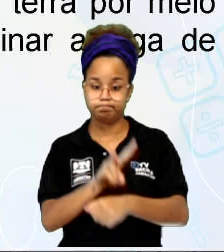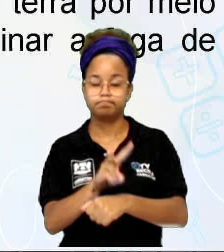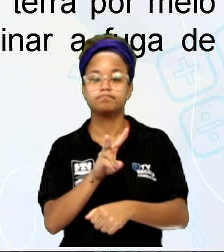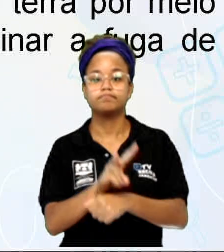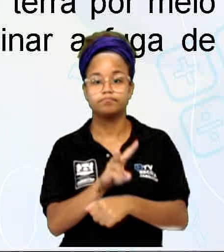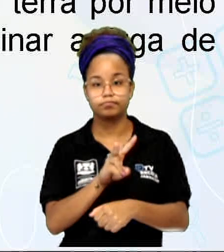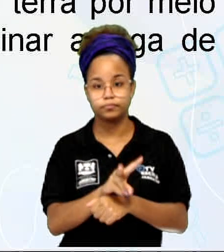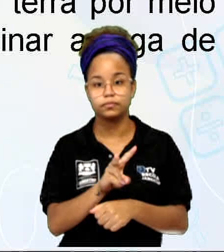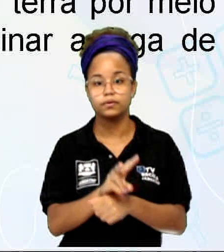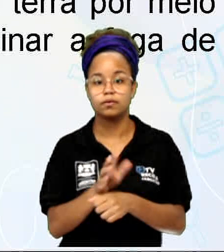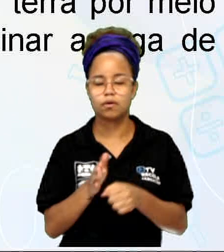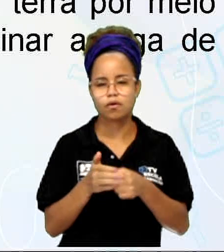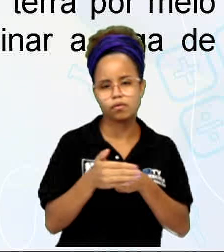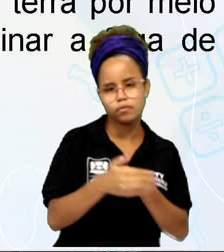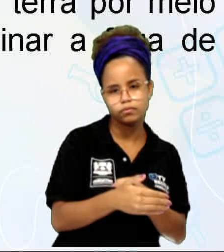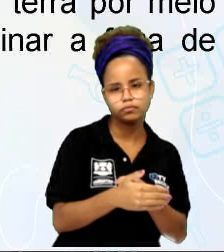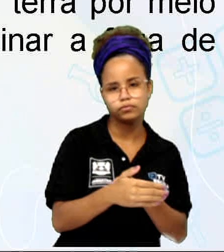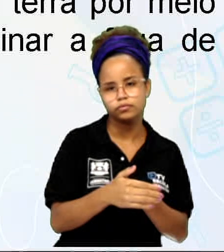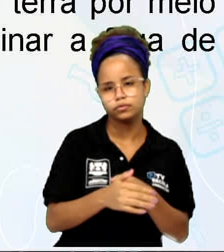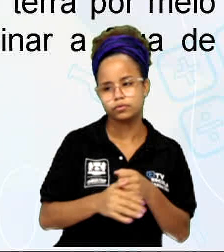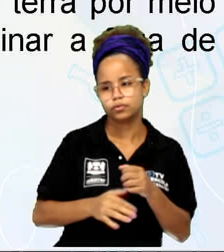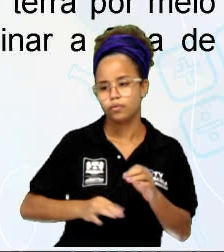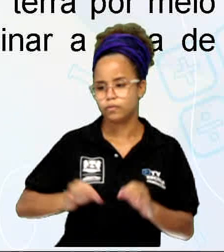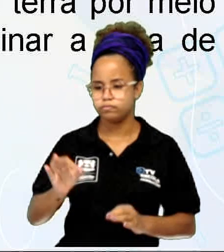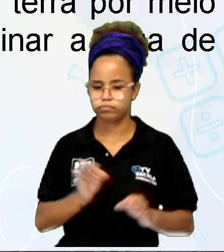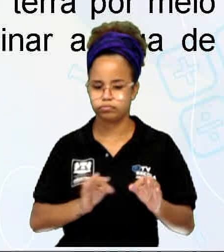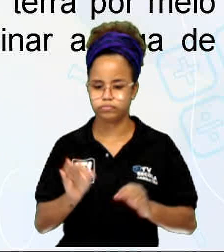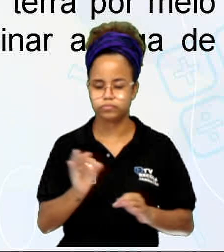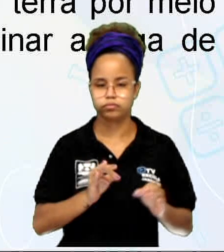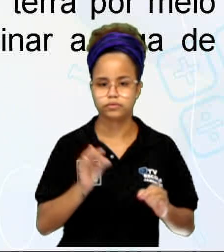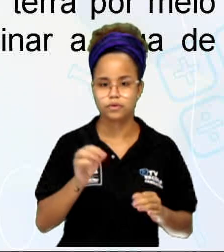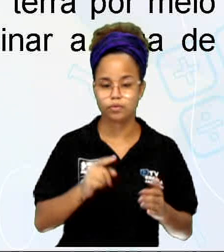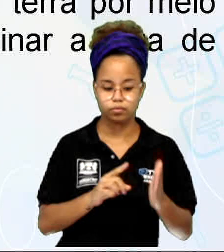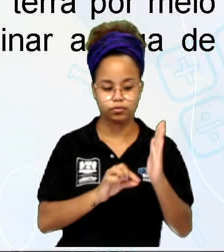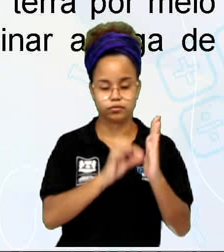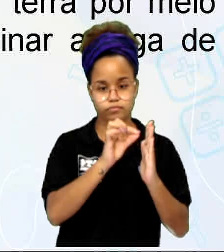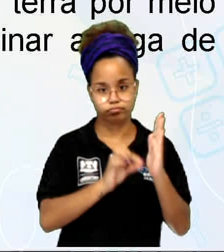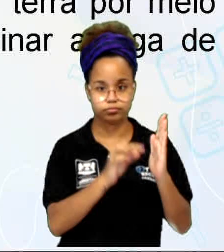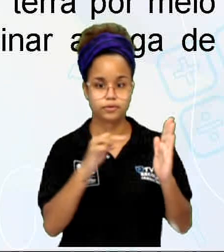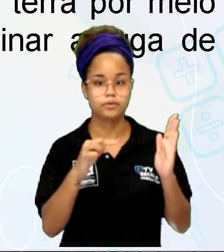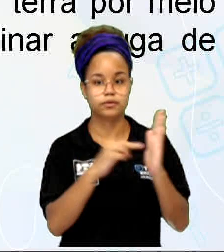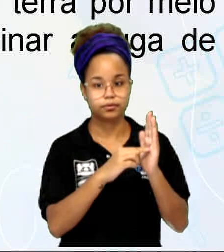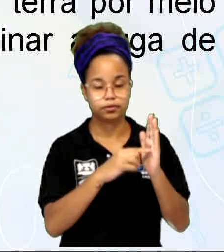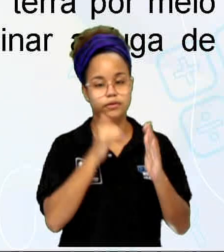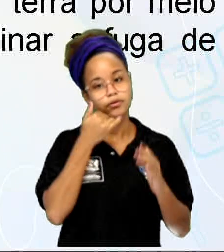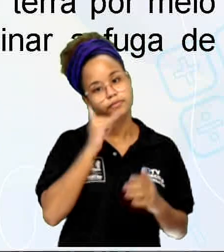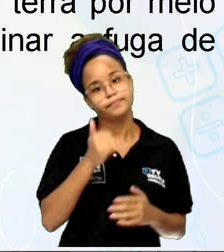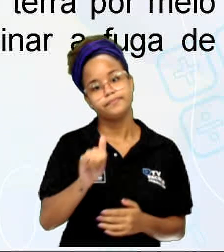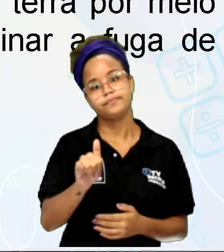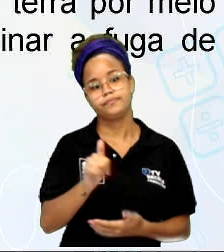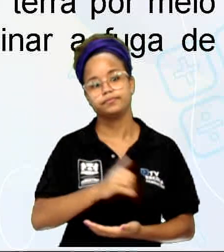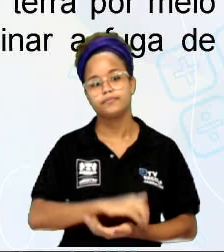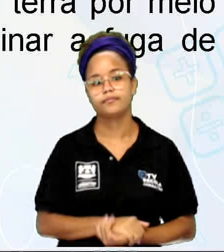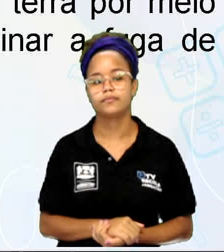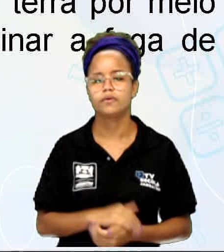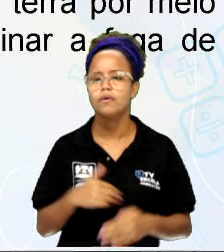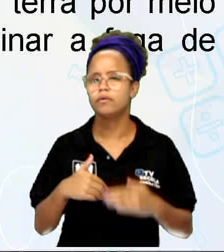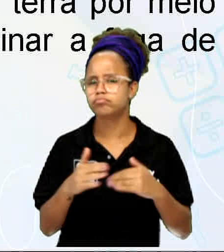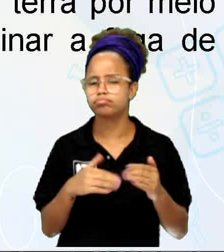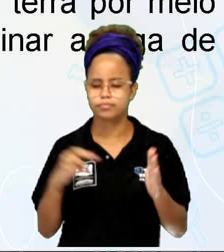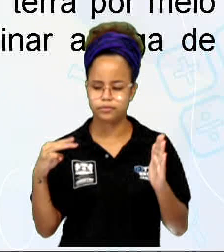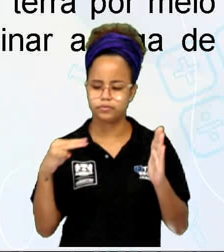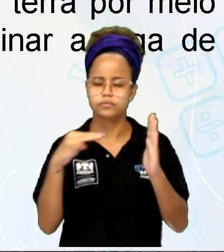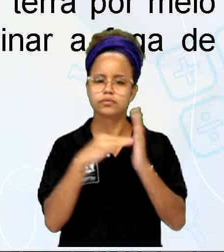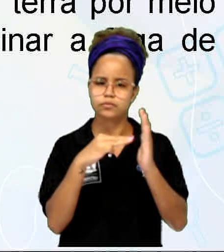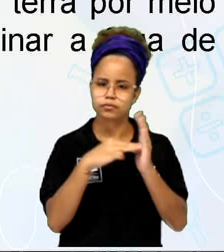garante o bom funcionamento dos equipamentos conectados à rede elétrica. Ou seja, qualquer tomada que você